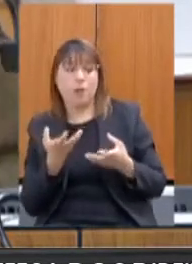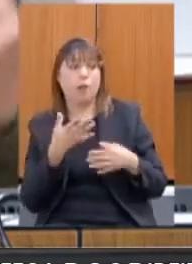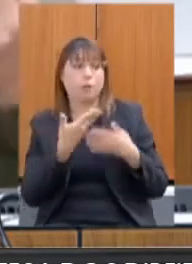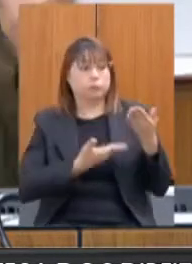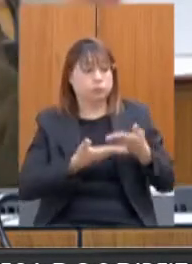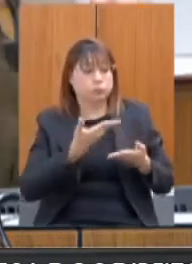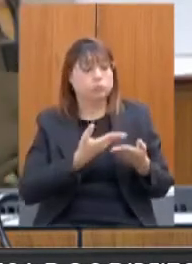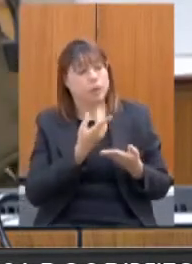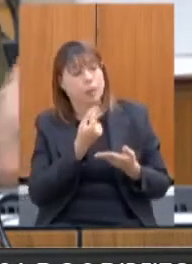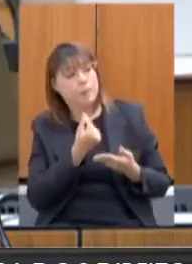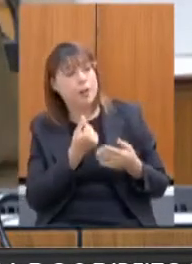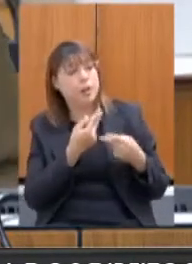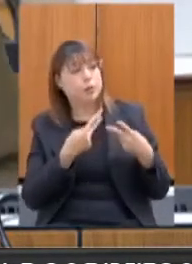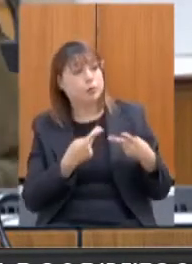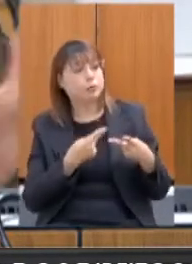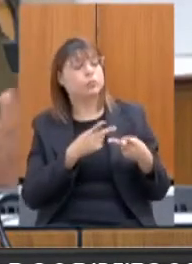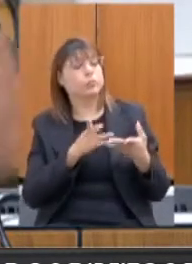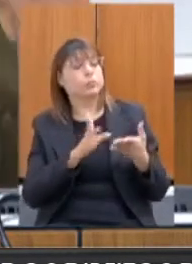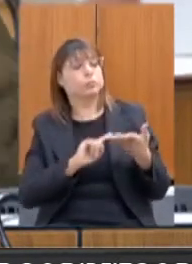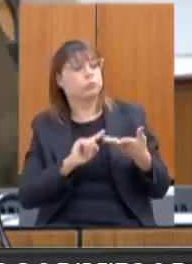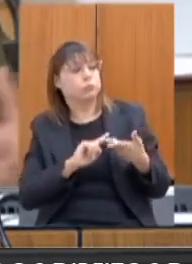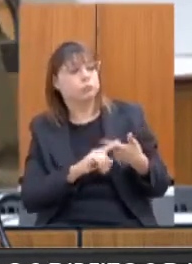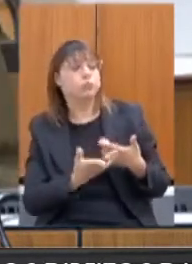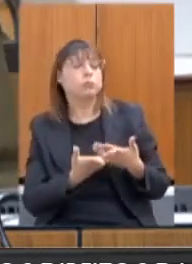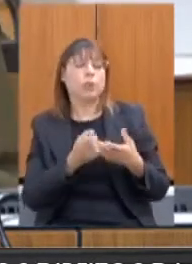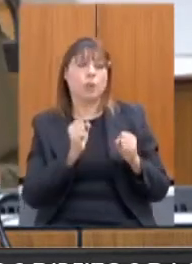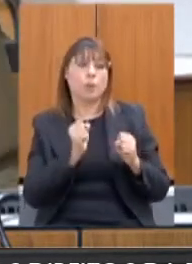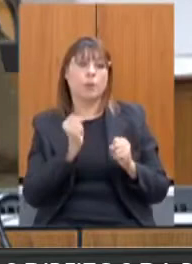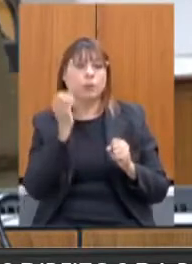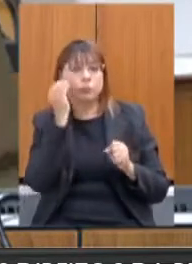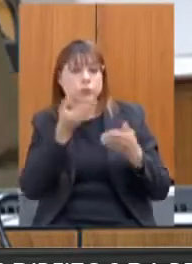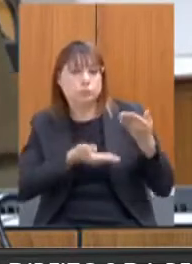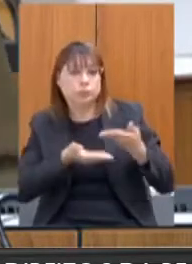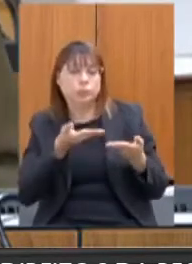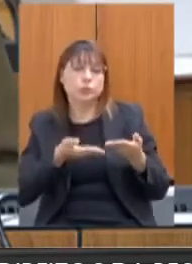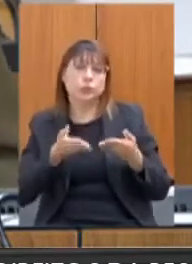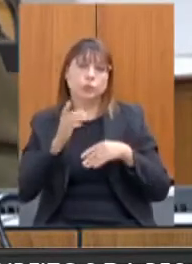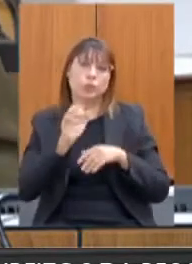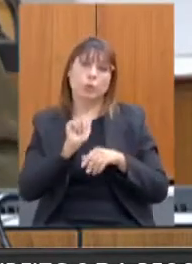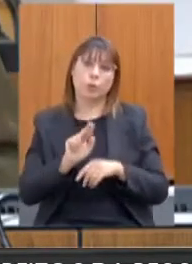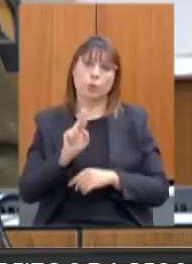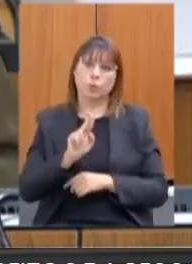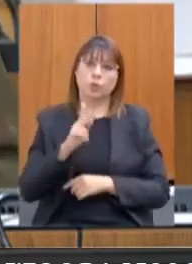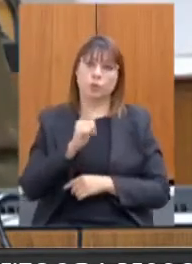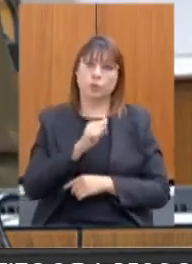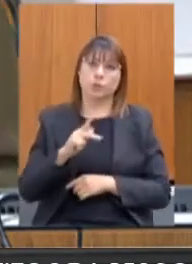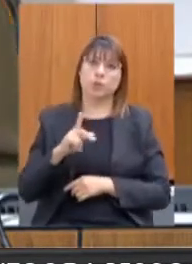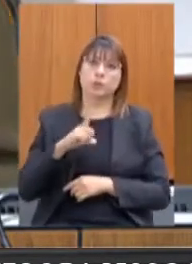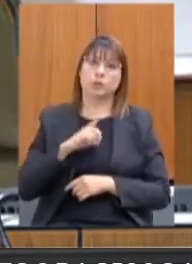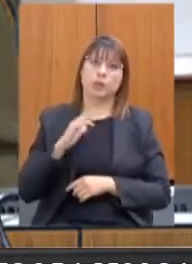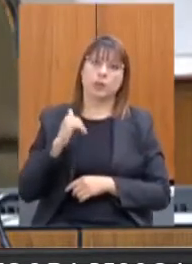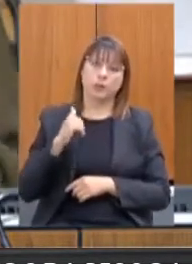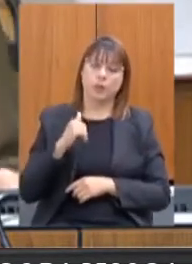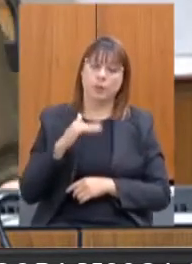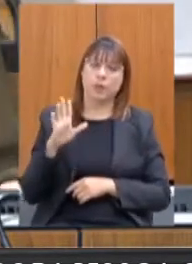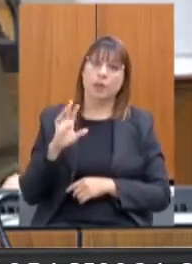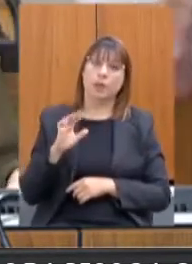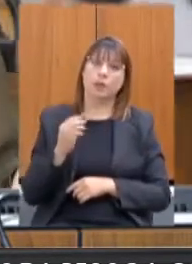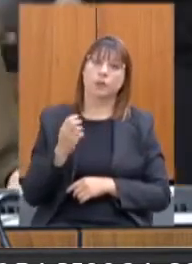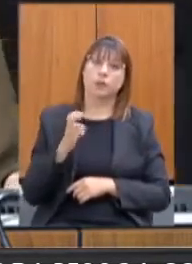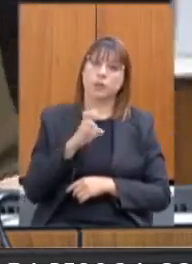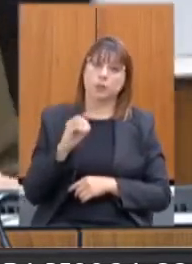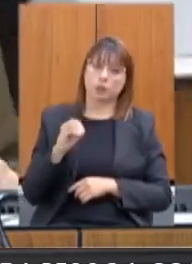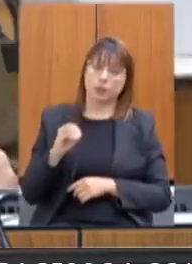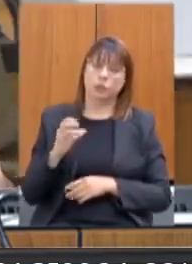Tudo através desse aplicativo. E ele já está em funcionamento e já temos 2.500 autônomos inscritos nesse aplicativo.